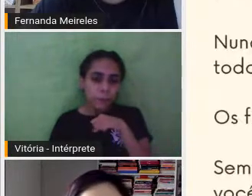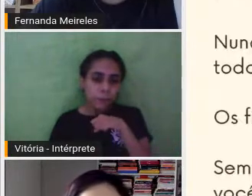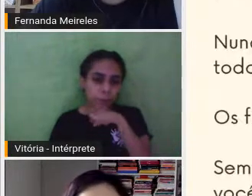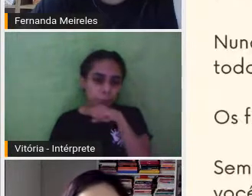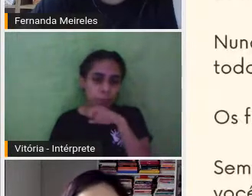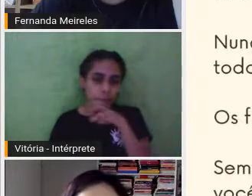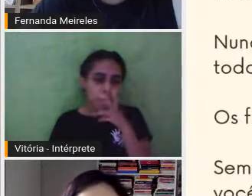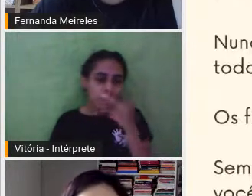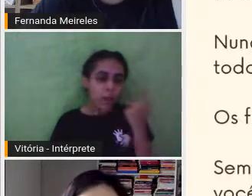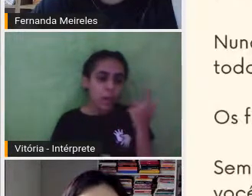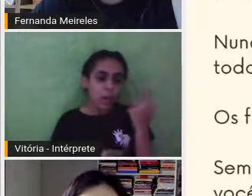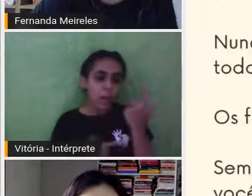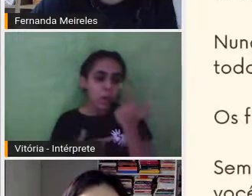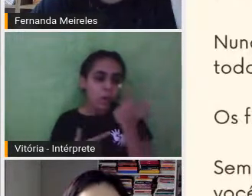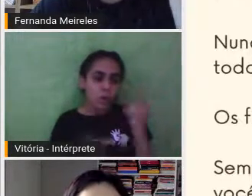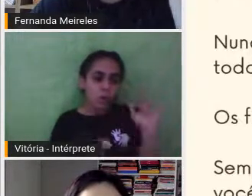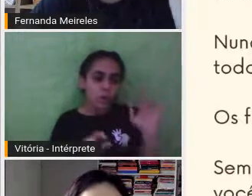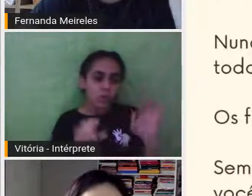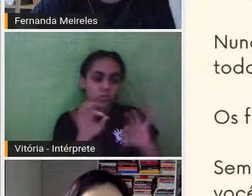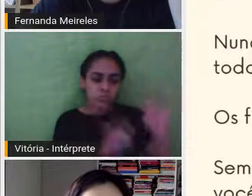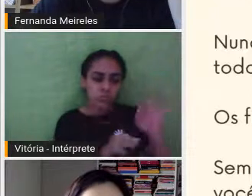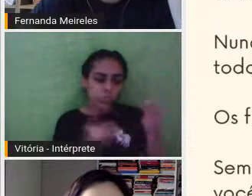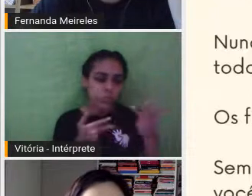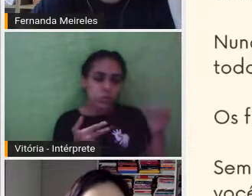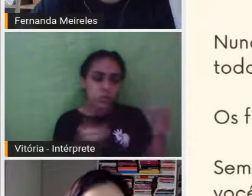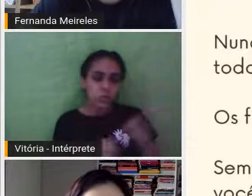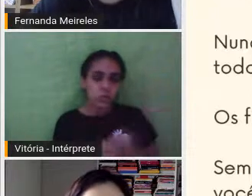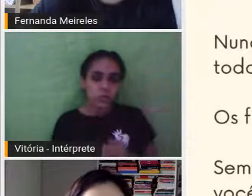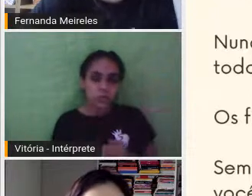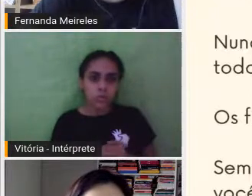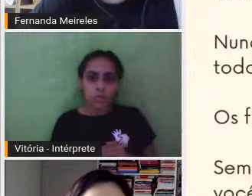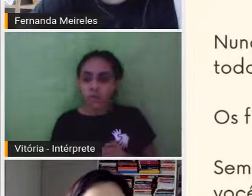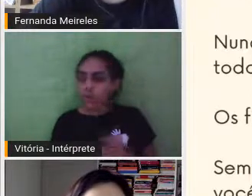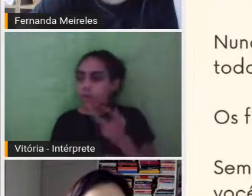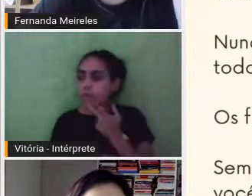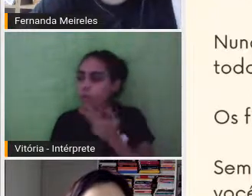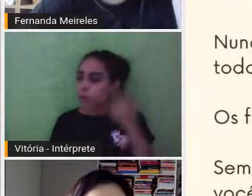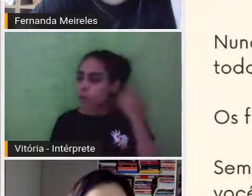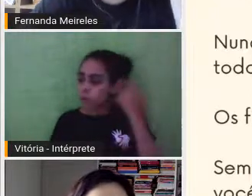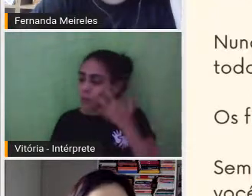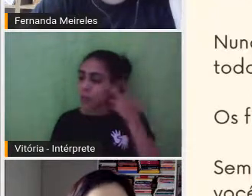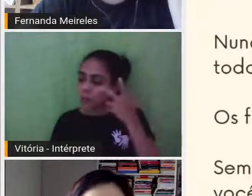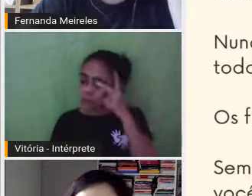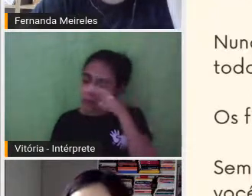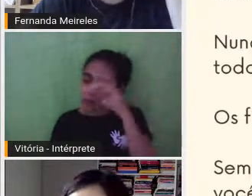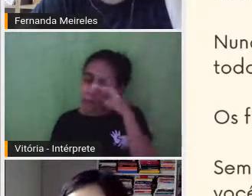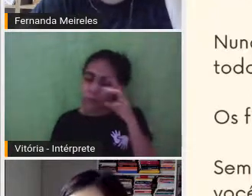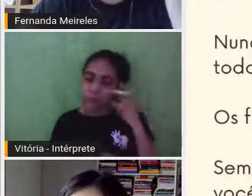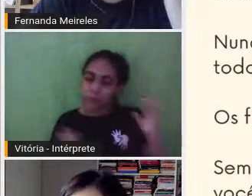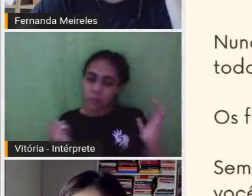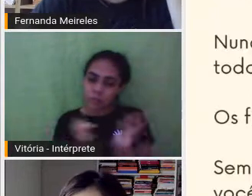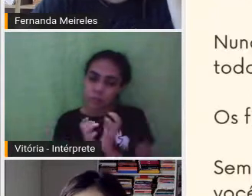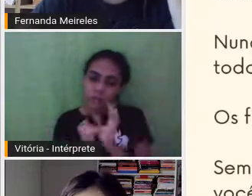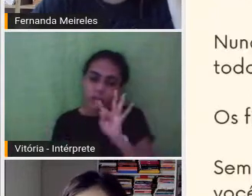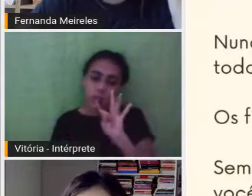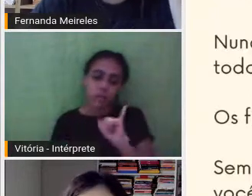do Titãs, aos 25 anos, sentindo todo o peso do mundo afora, eu queria chegar a mais